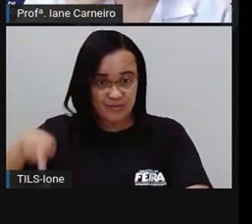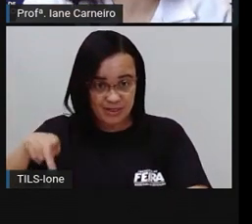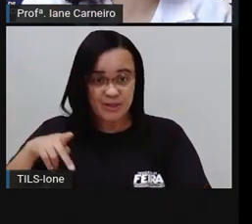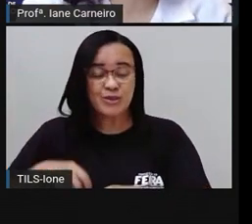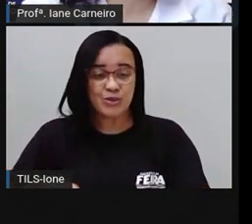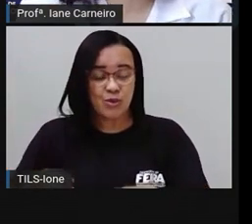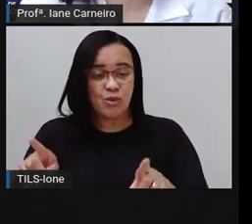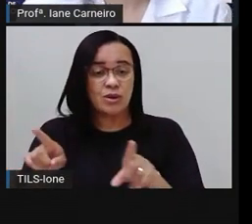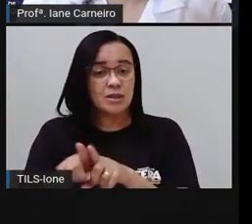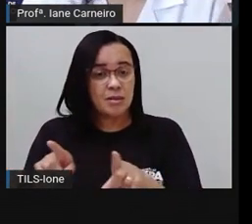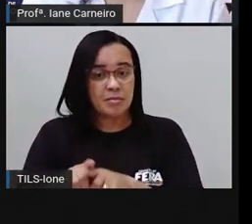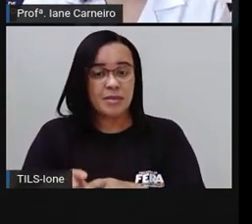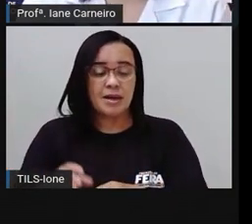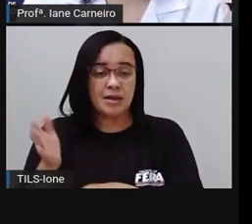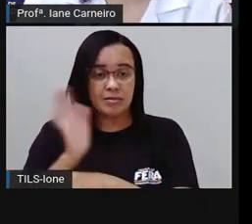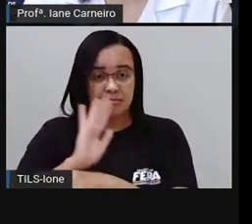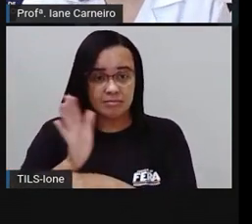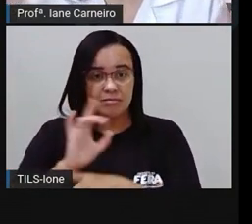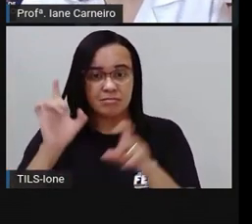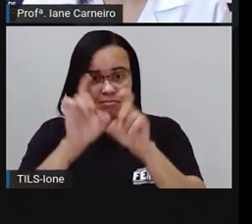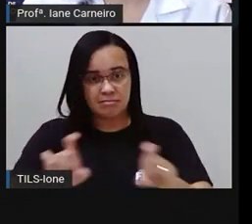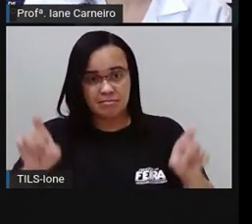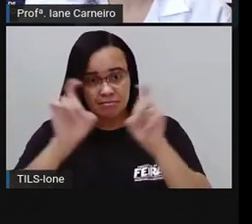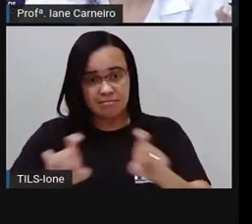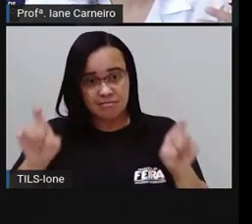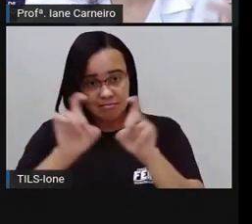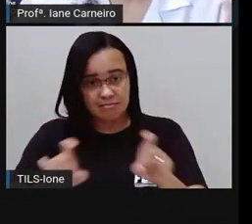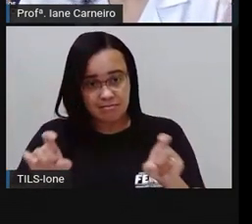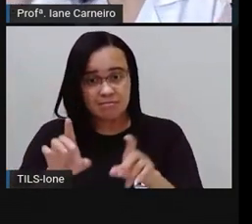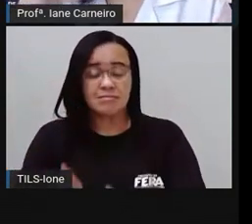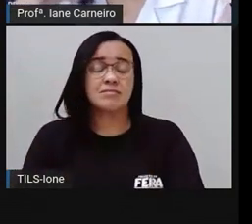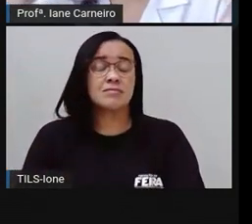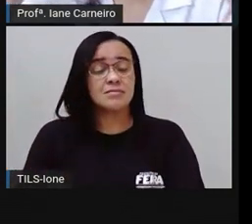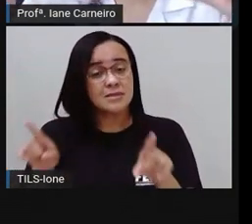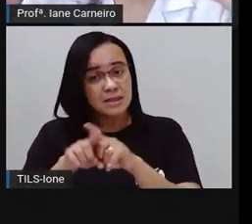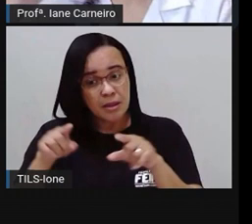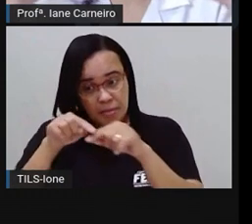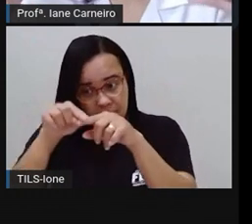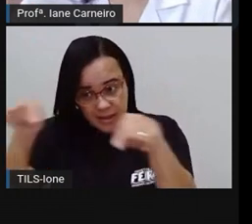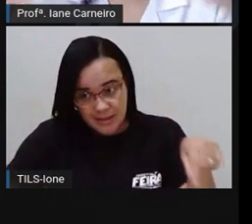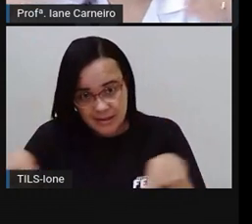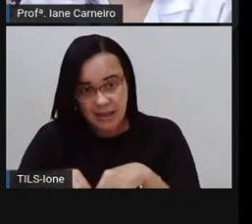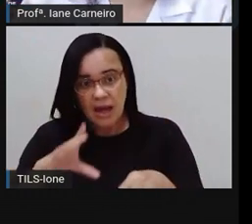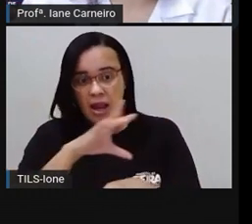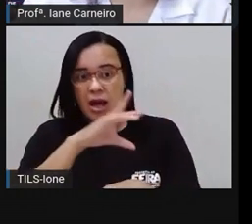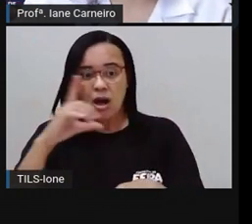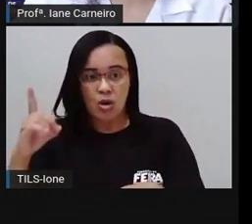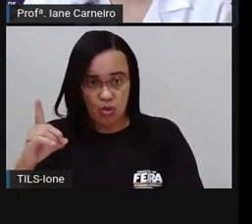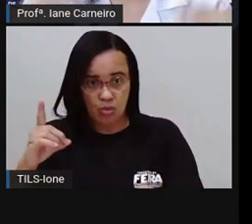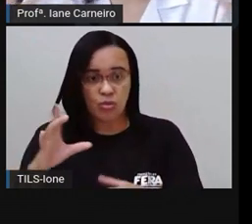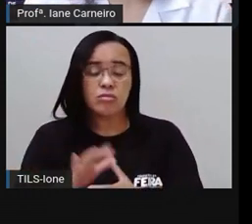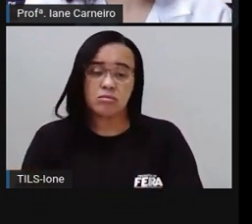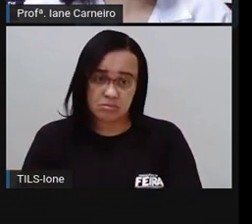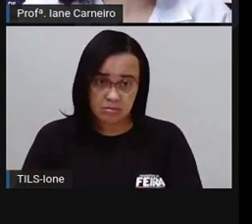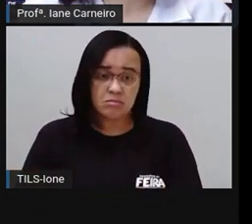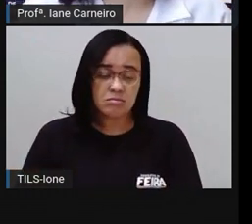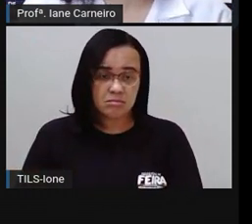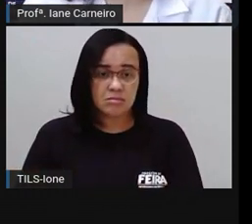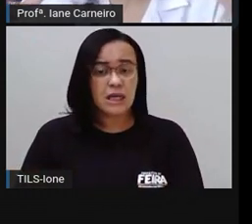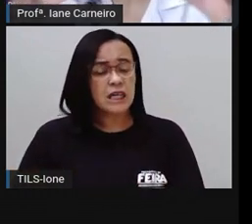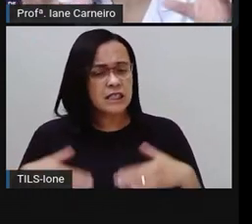Tem coordenação. Numa casa não tem esses lugares, né? Então, a gente vai entender, né? A gente tem